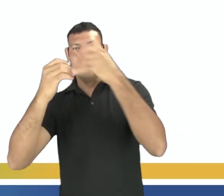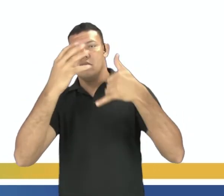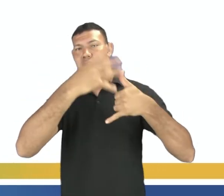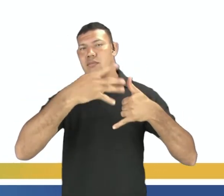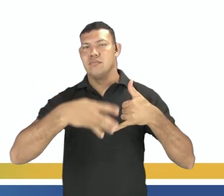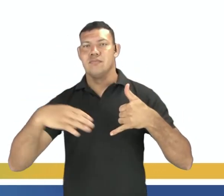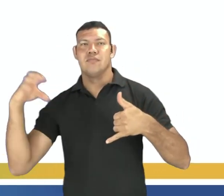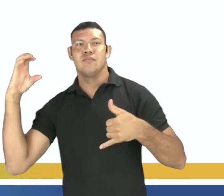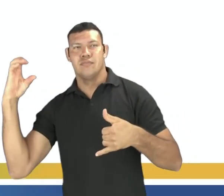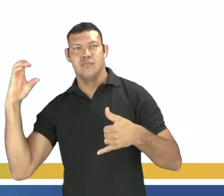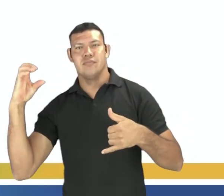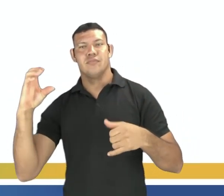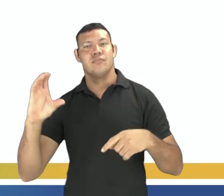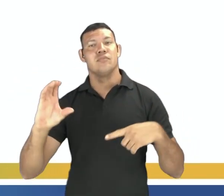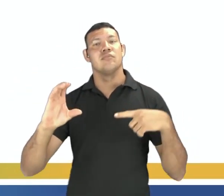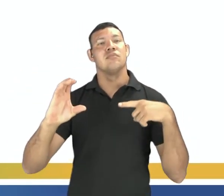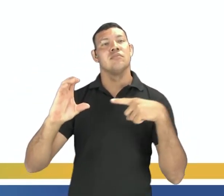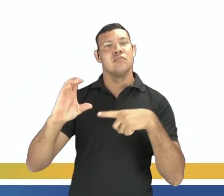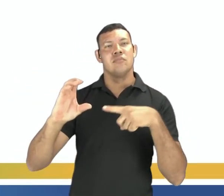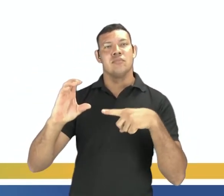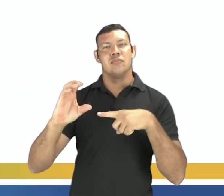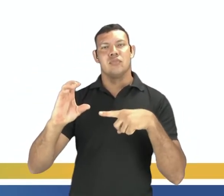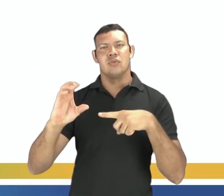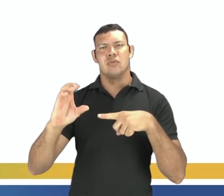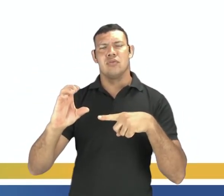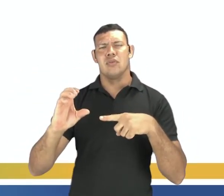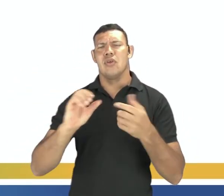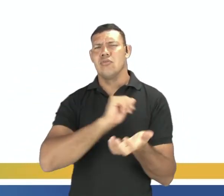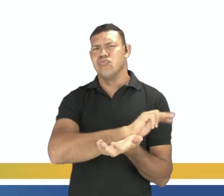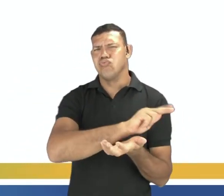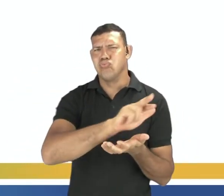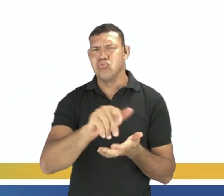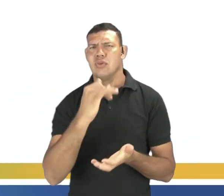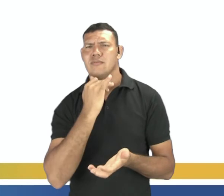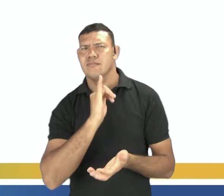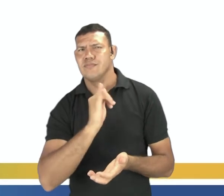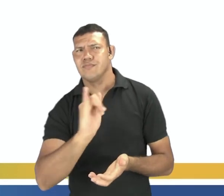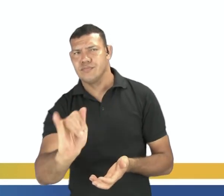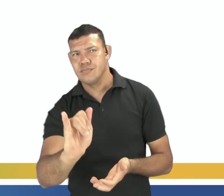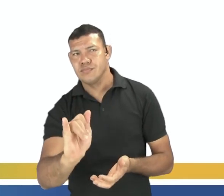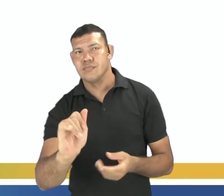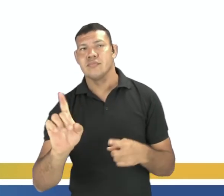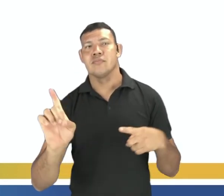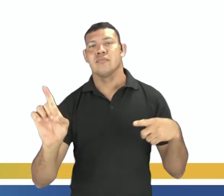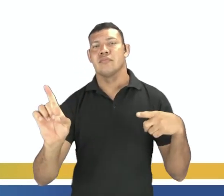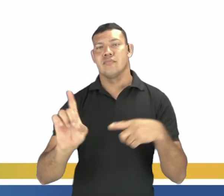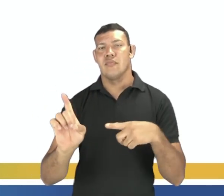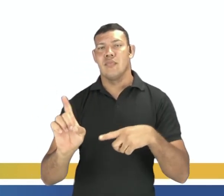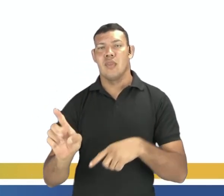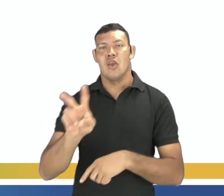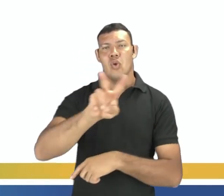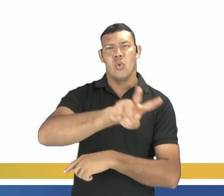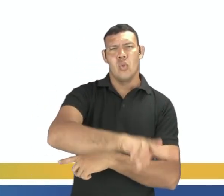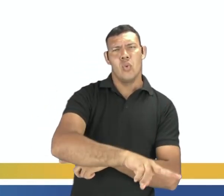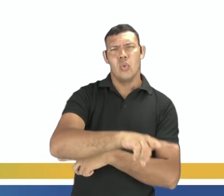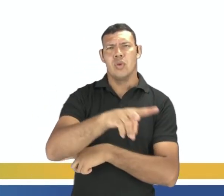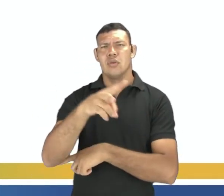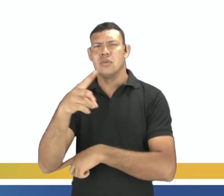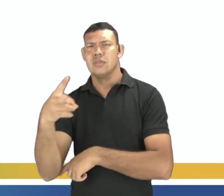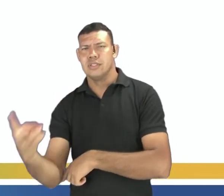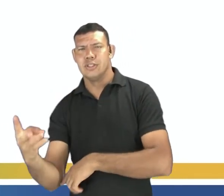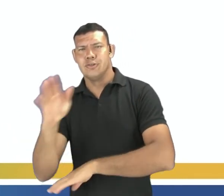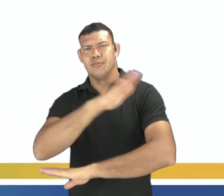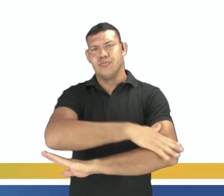produzem diferentes formas de energia ou D, se realizam alternadamente durante o dia.